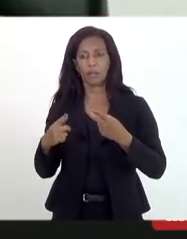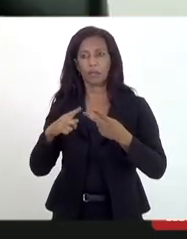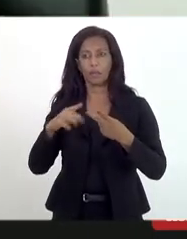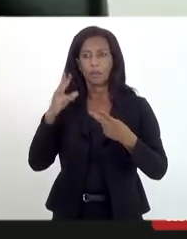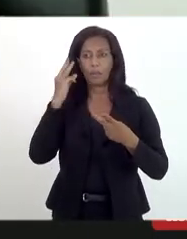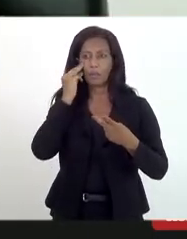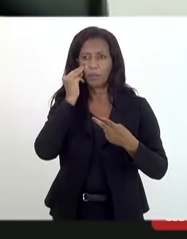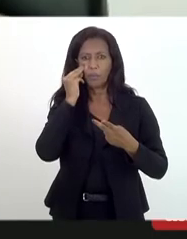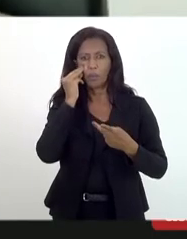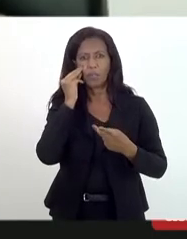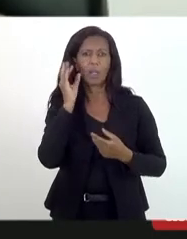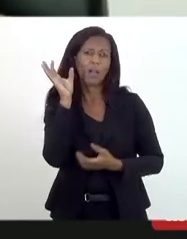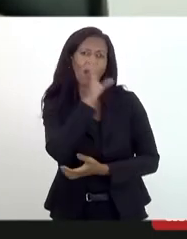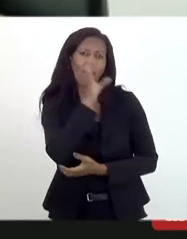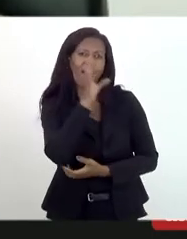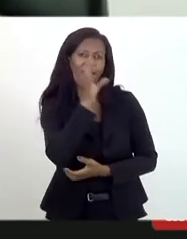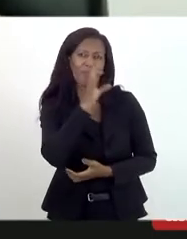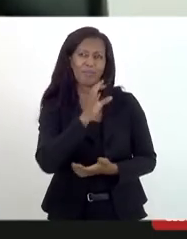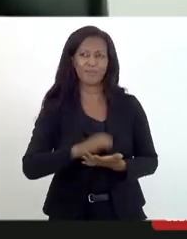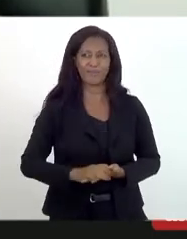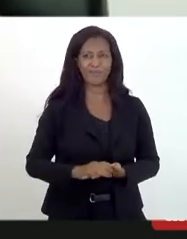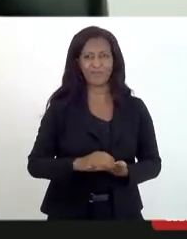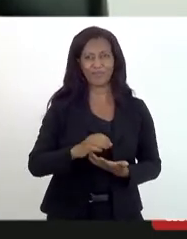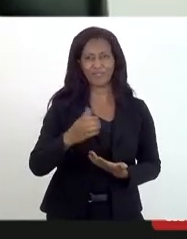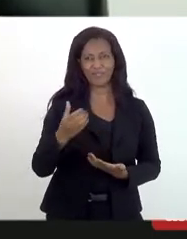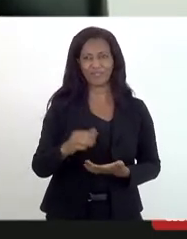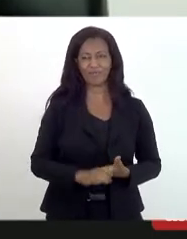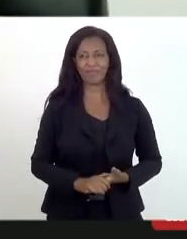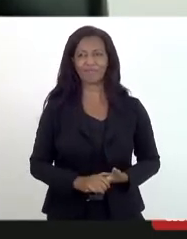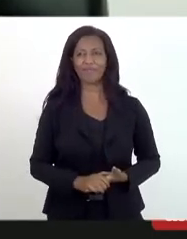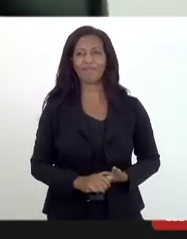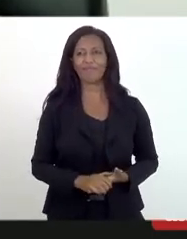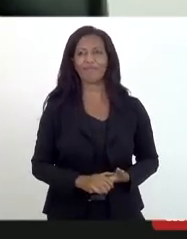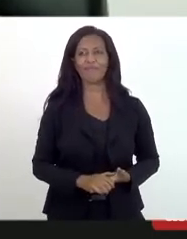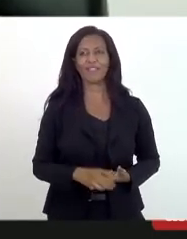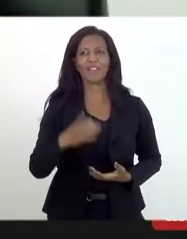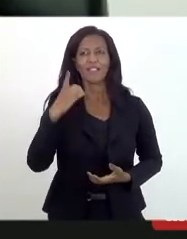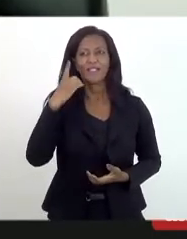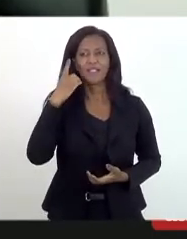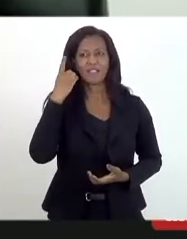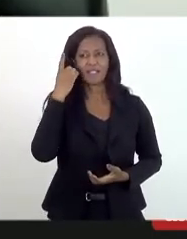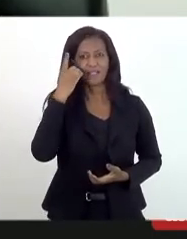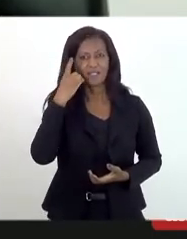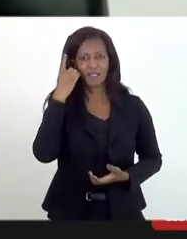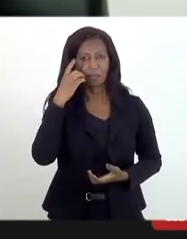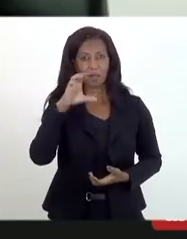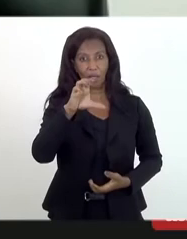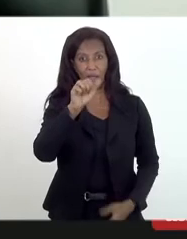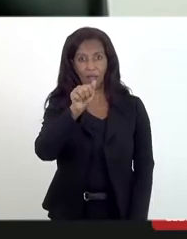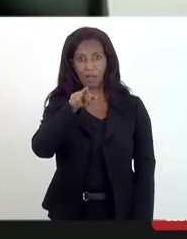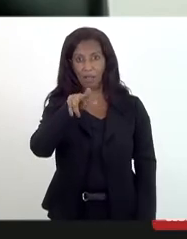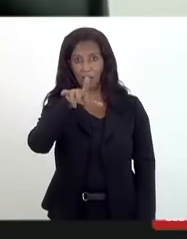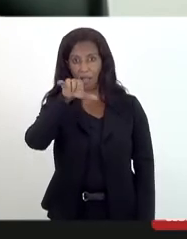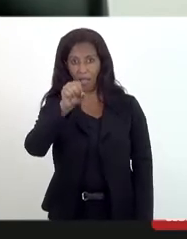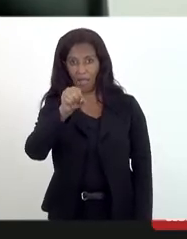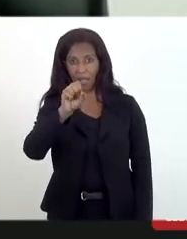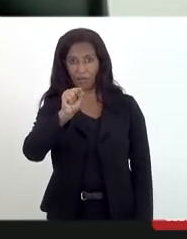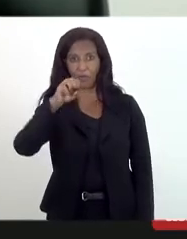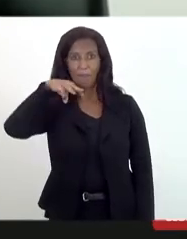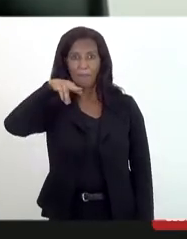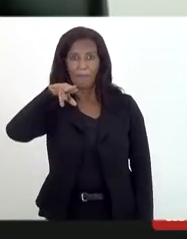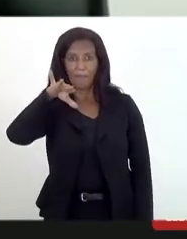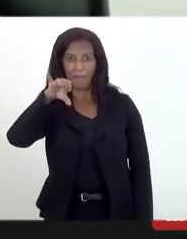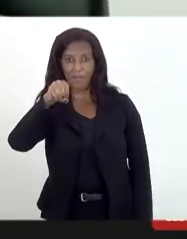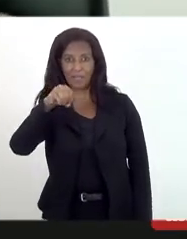dois segundos só. O deputado Carlos Marceza está acompanhando a CPI pela TV Alérgica, ele pediu para fazer o registro, não vou